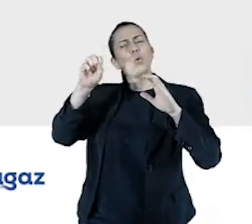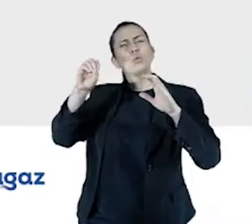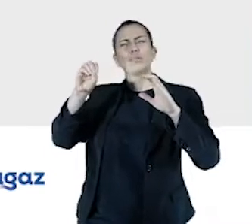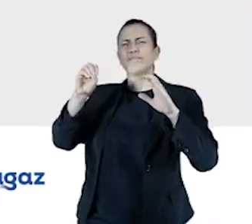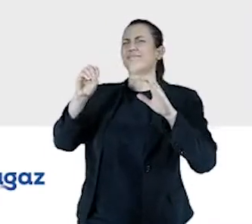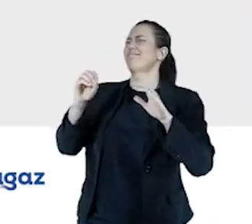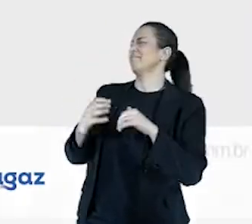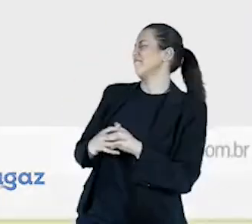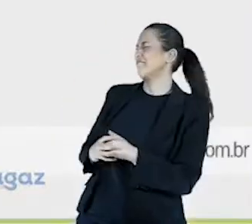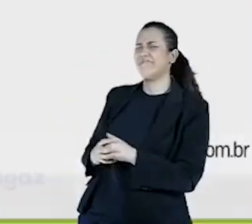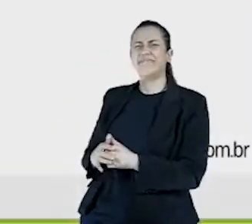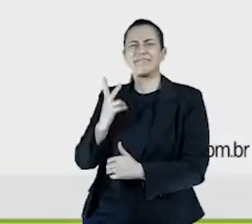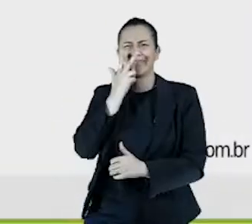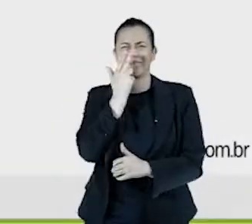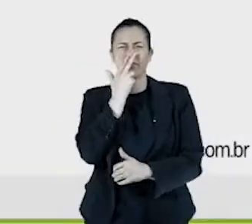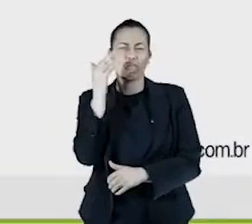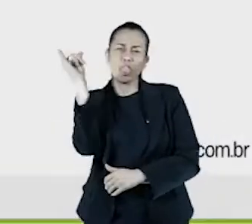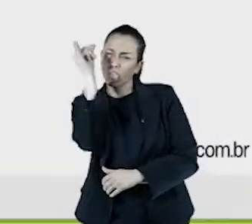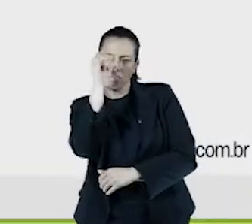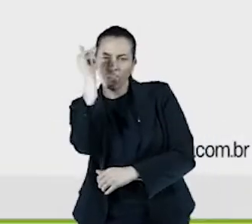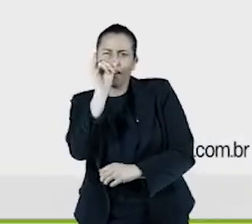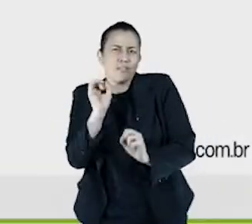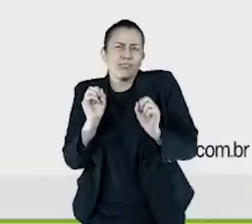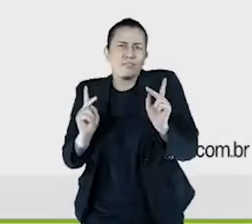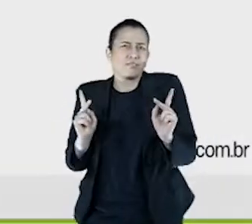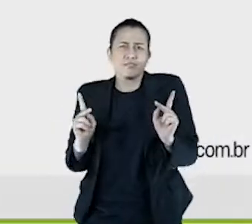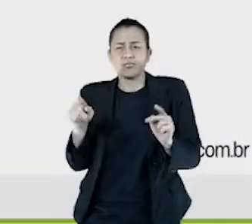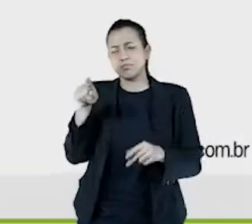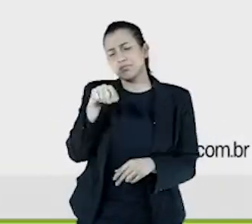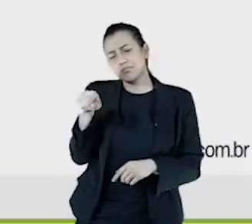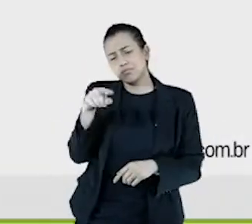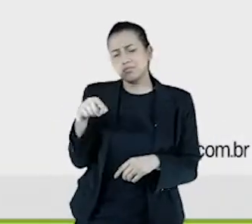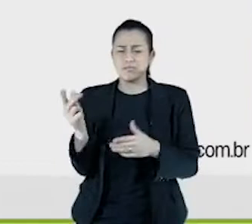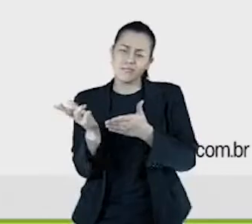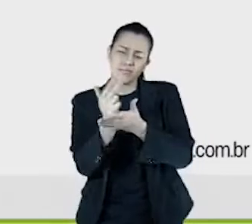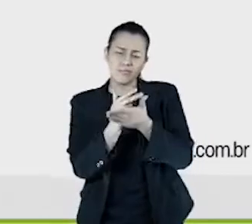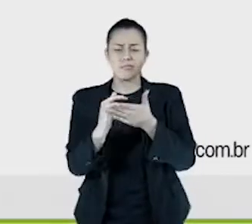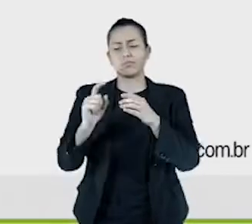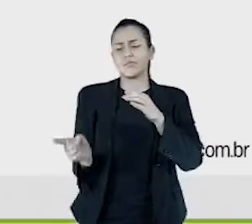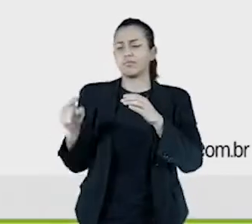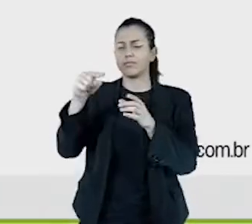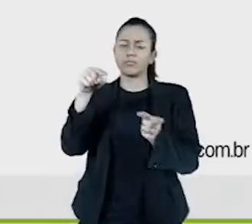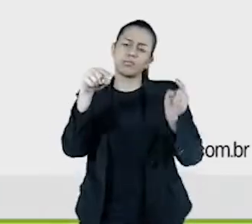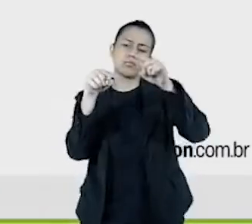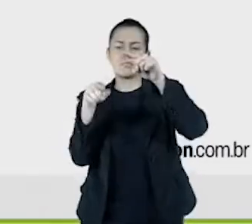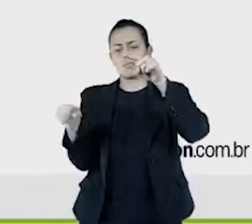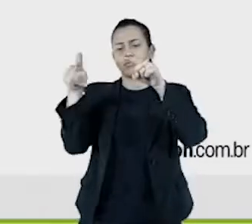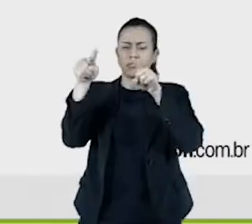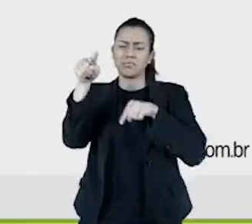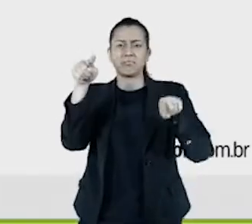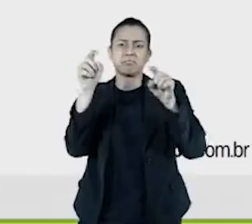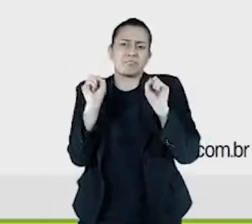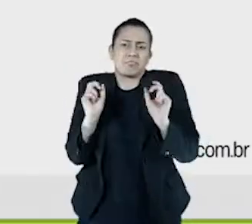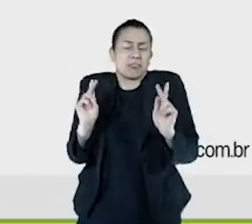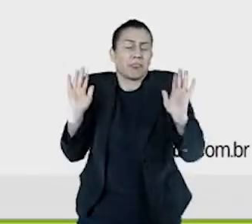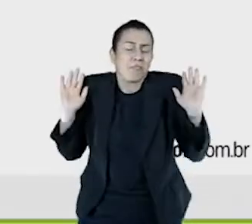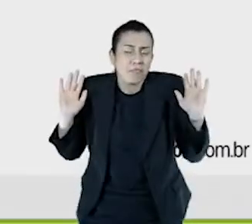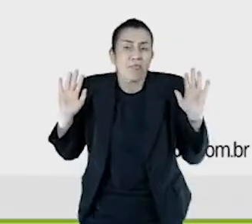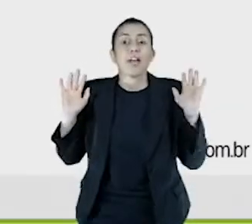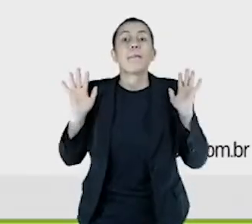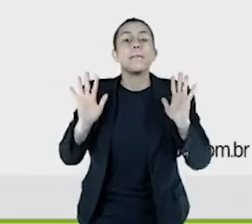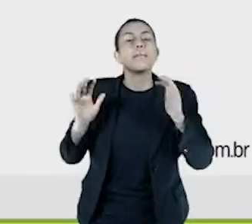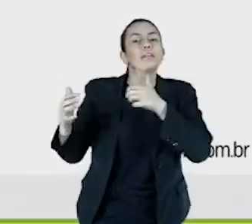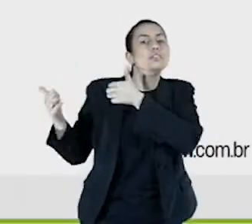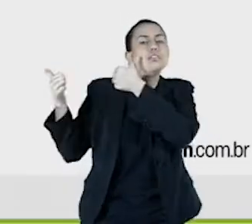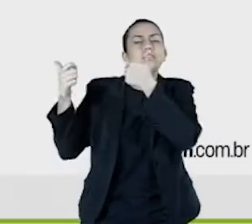desenho, parece algo até básico, né, você fala, bom, ok, você tem uma rodinha ali, você tem, né, o que isso significa? O que a gente está falando aqui é algo